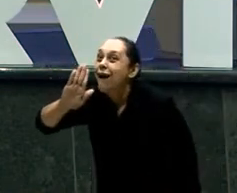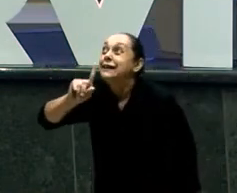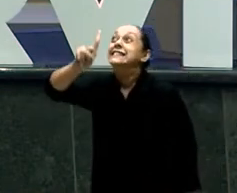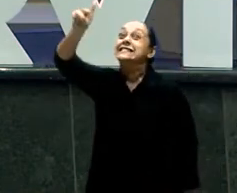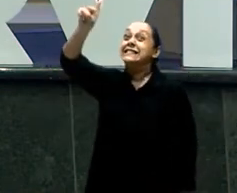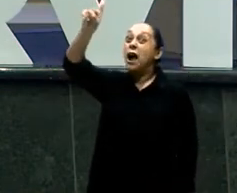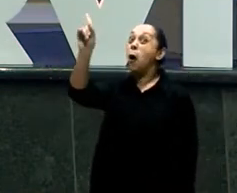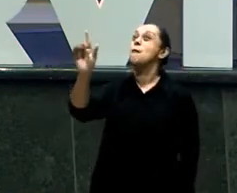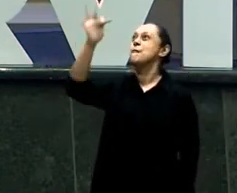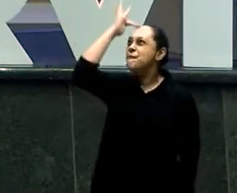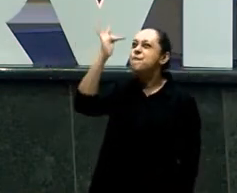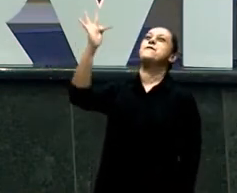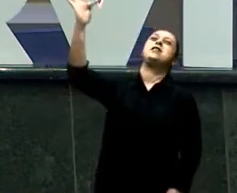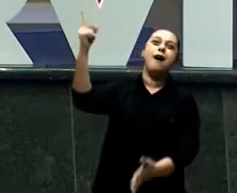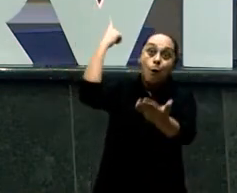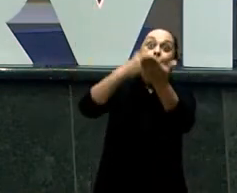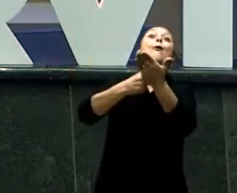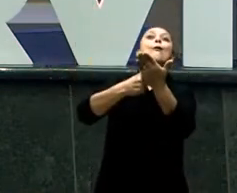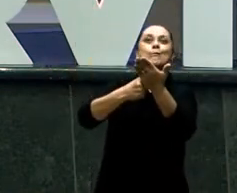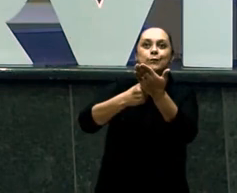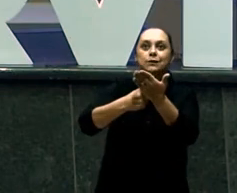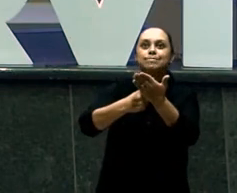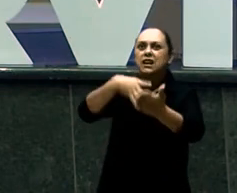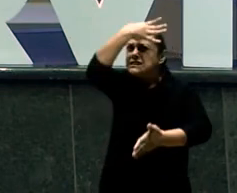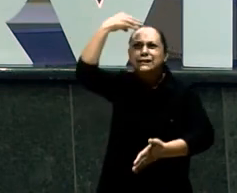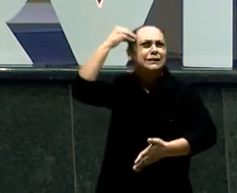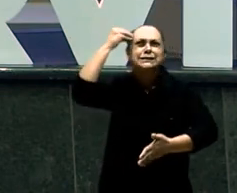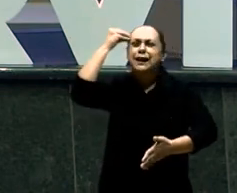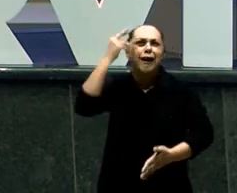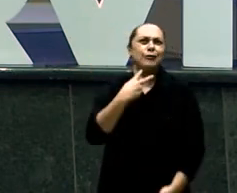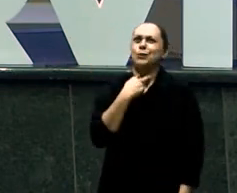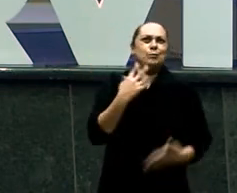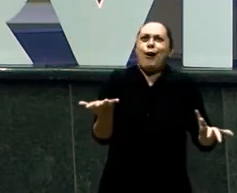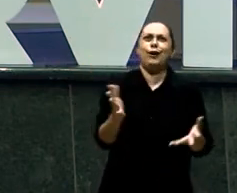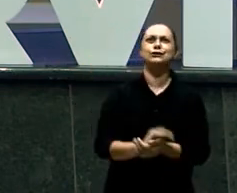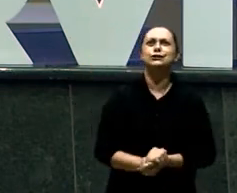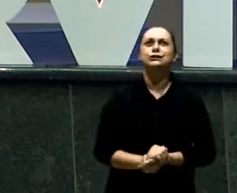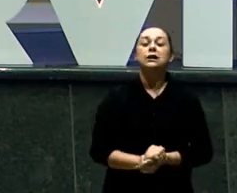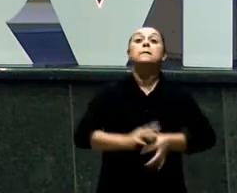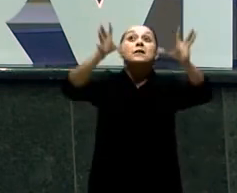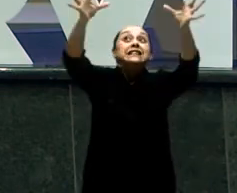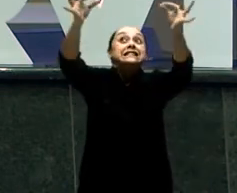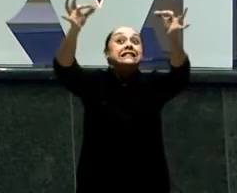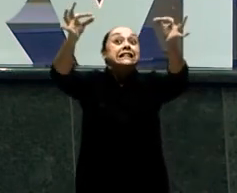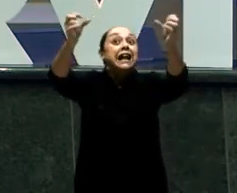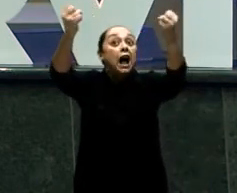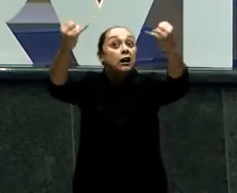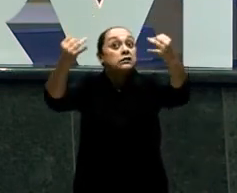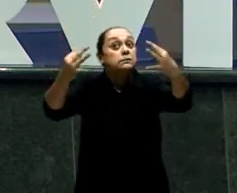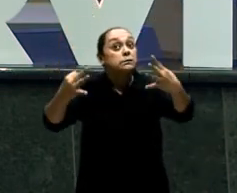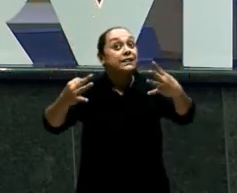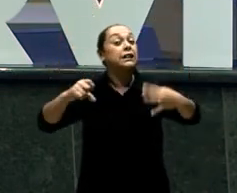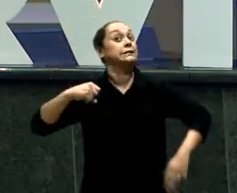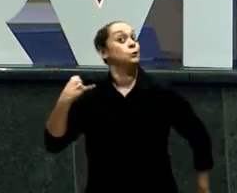mensagem Profética A gente se esquece Dos detalhes Dela E esses detalhes São importantes Porque serão Esses